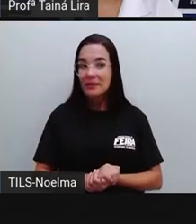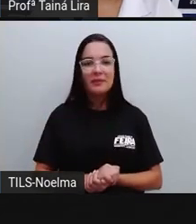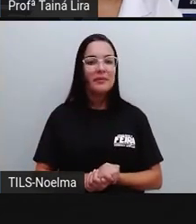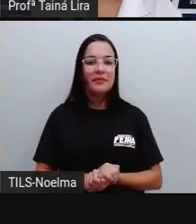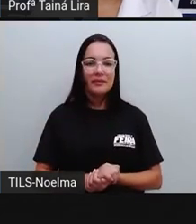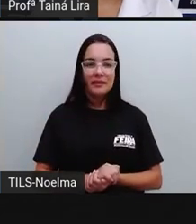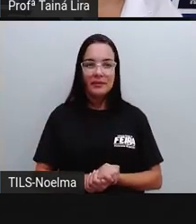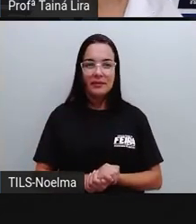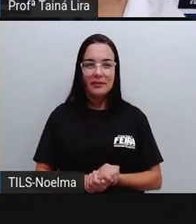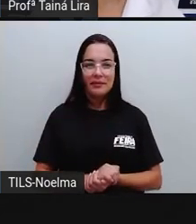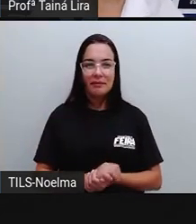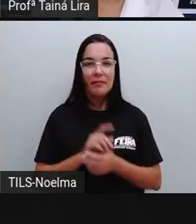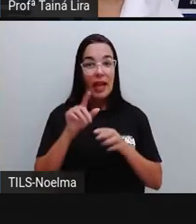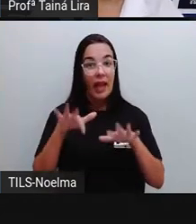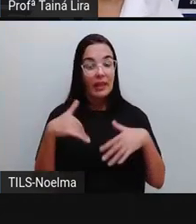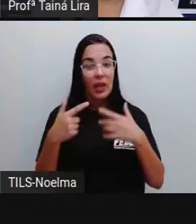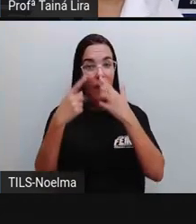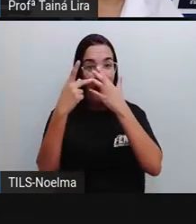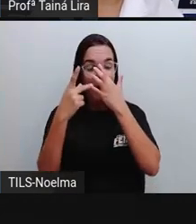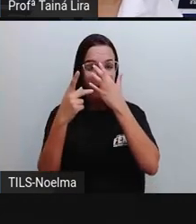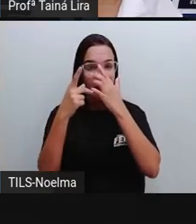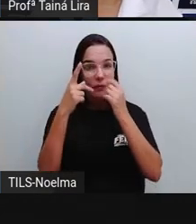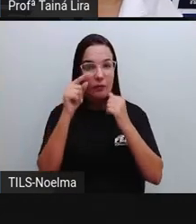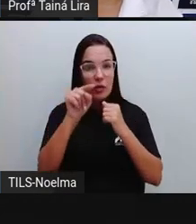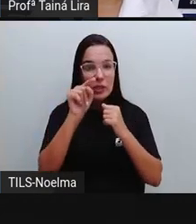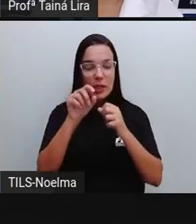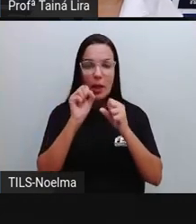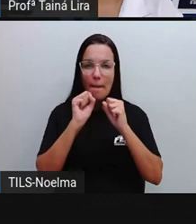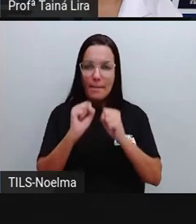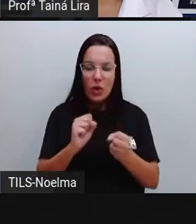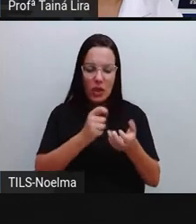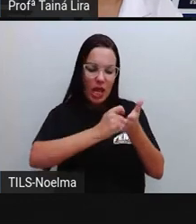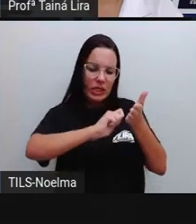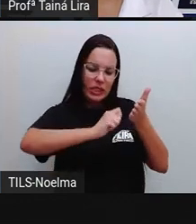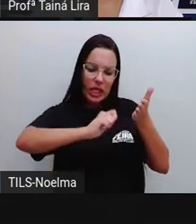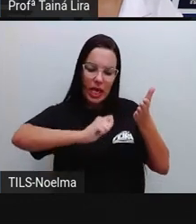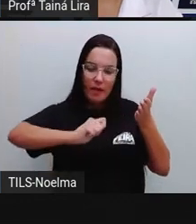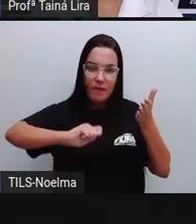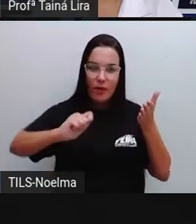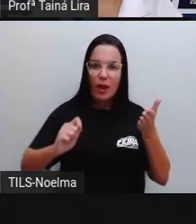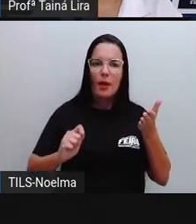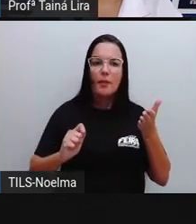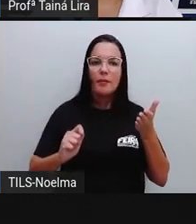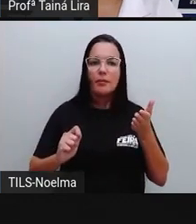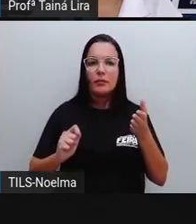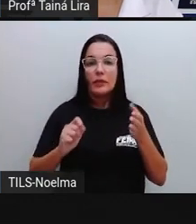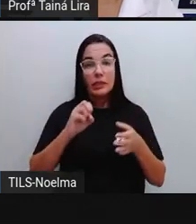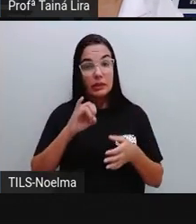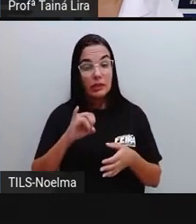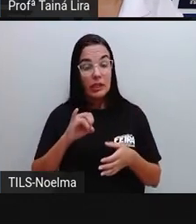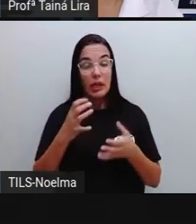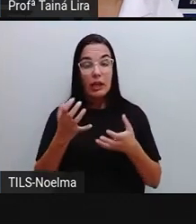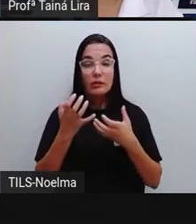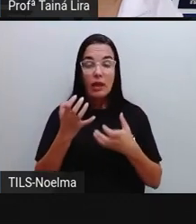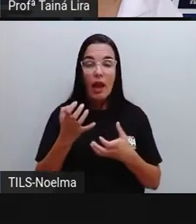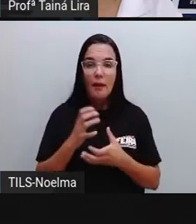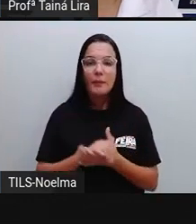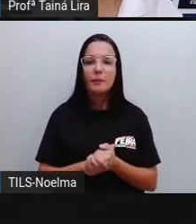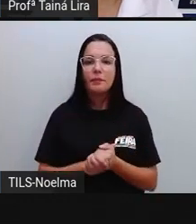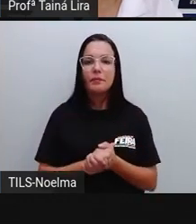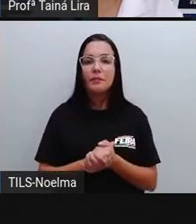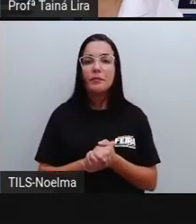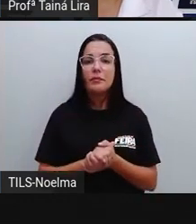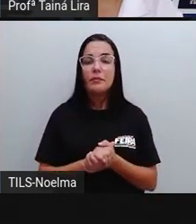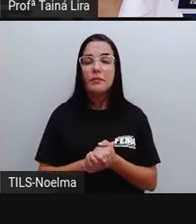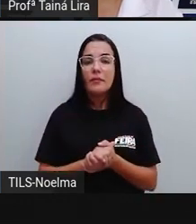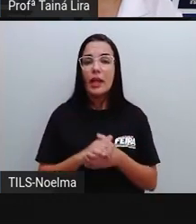é que vocês me dizem? Então, vocês podem, ó, escrever, se quiserem, tá bom? E